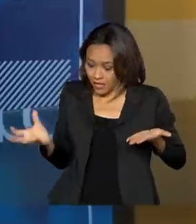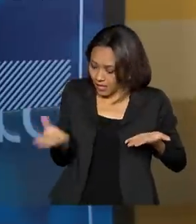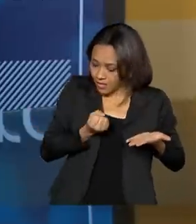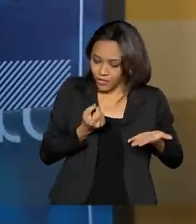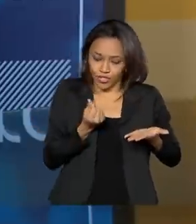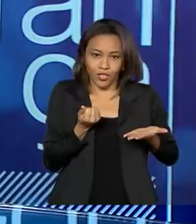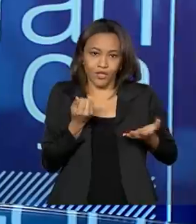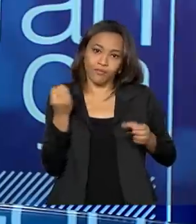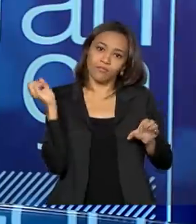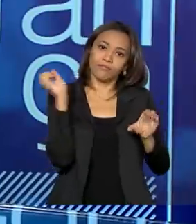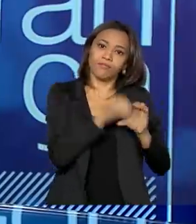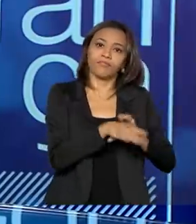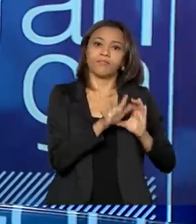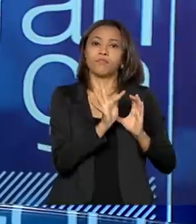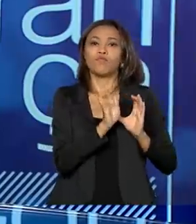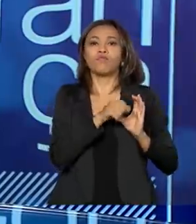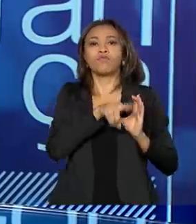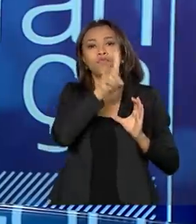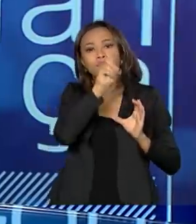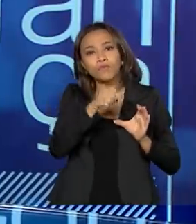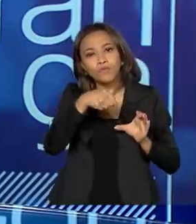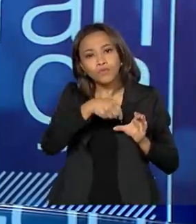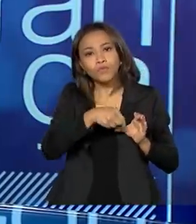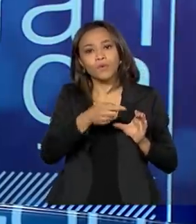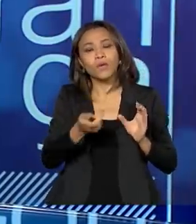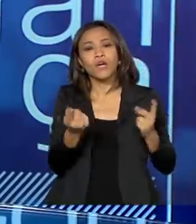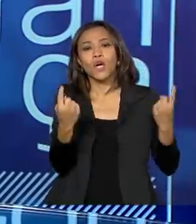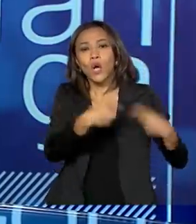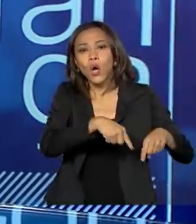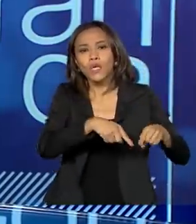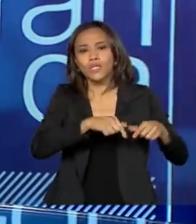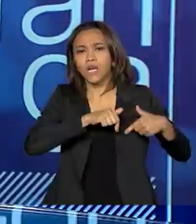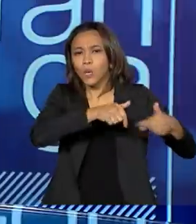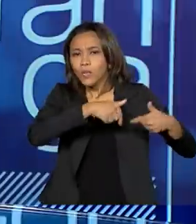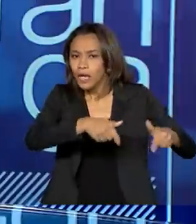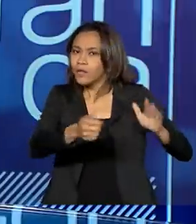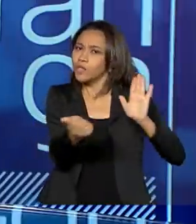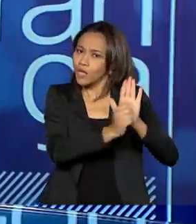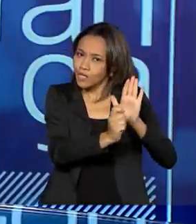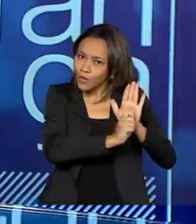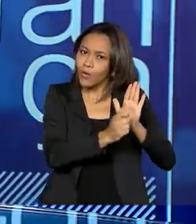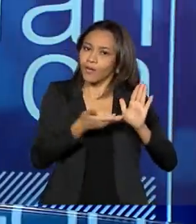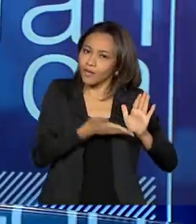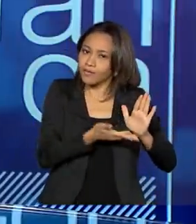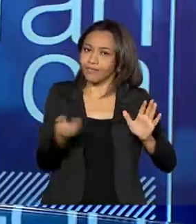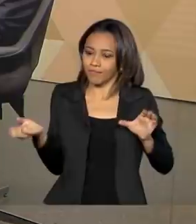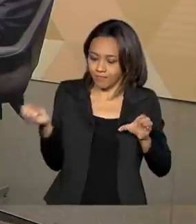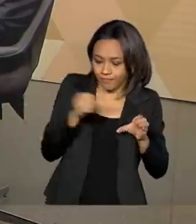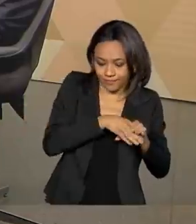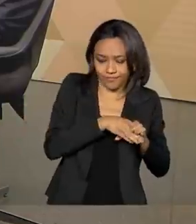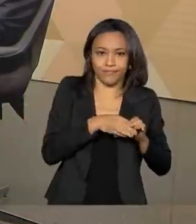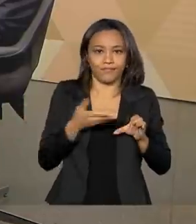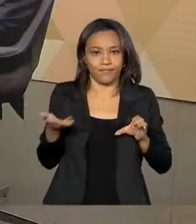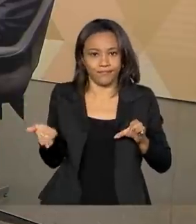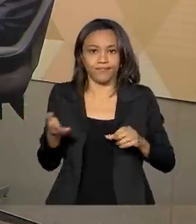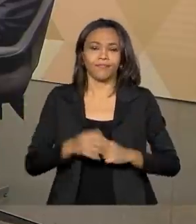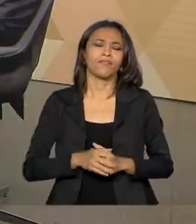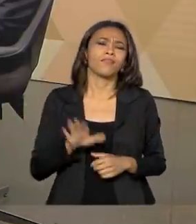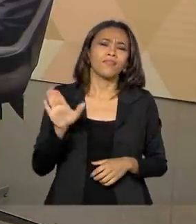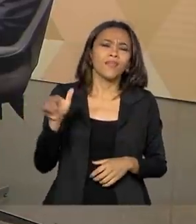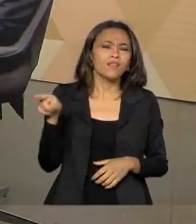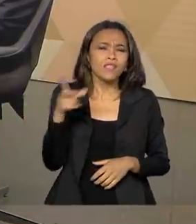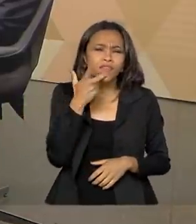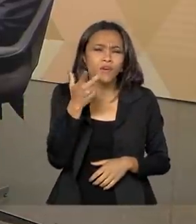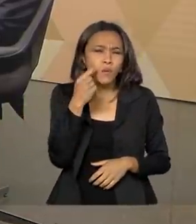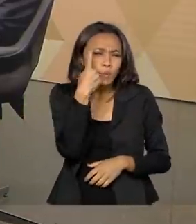Antidrogas. Exatamente. Então, isso contribuiu para um aumento para 92 milhões na nossa arrecadação. Agora, o senhor tocou no ponto